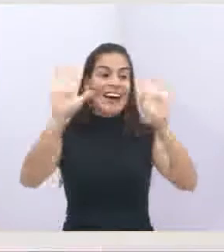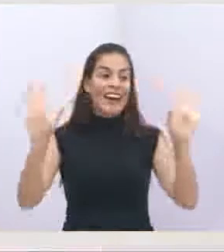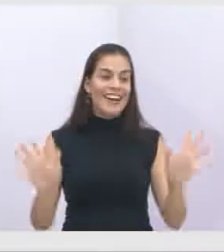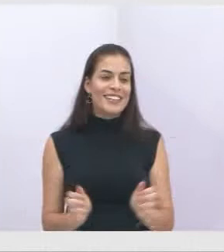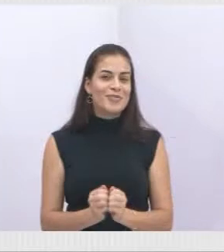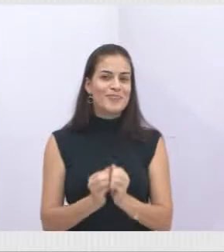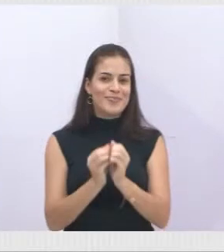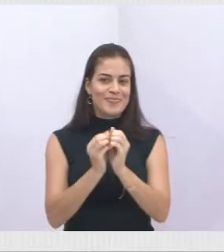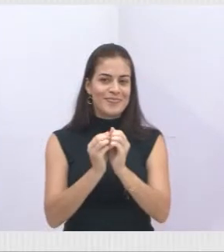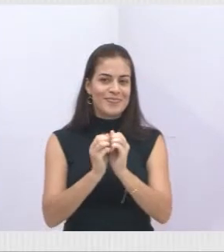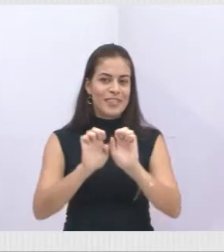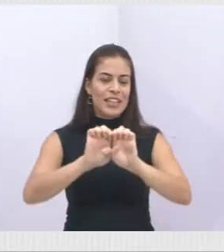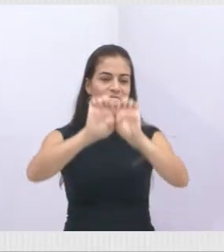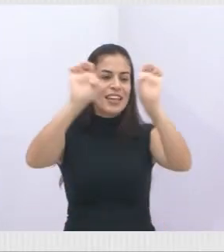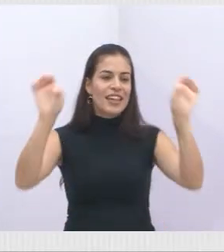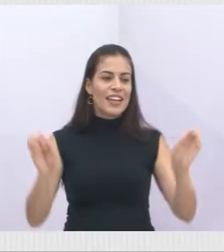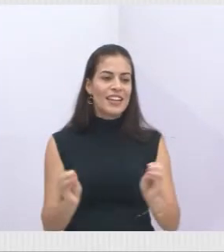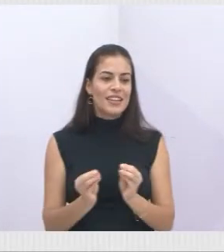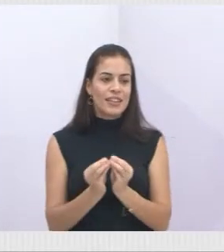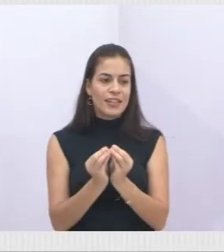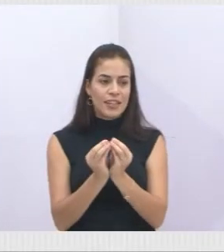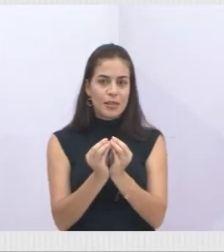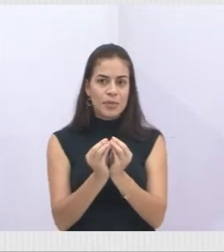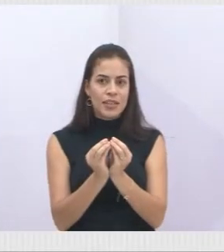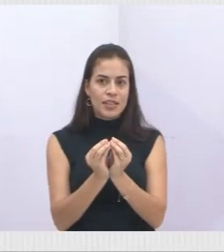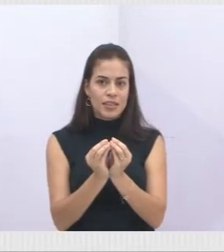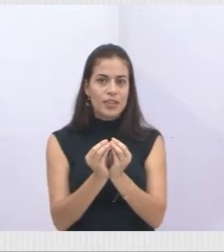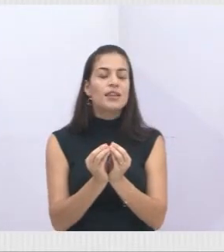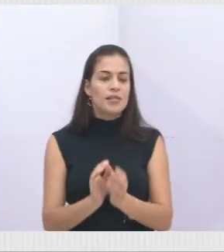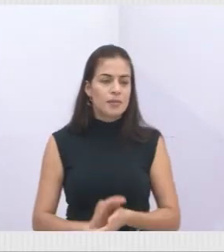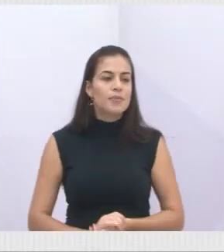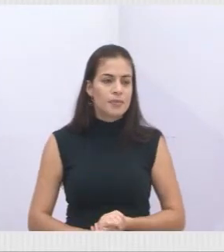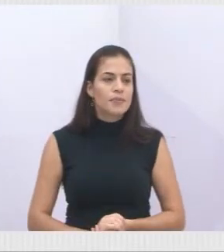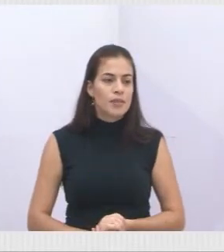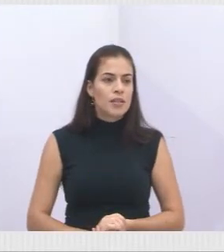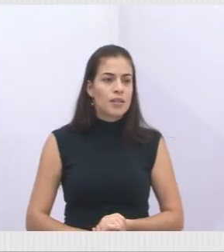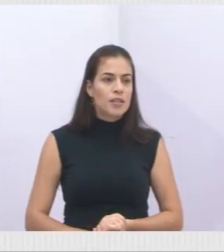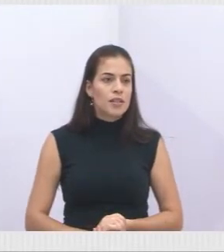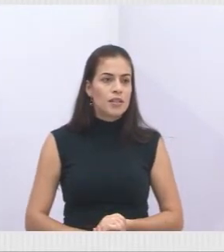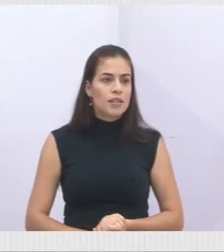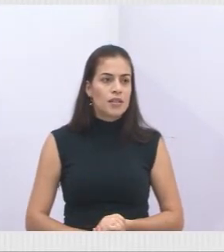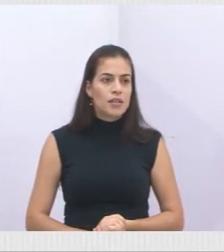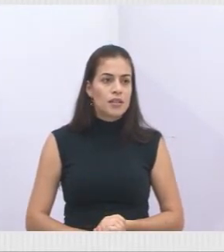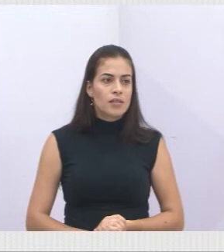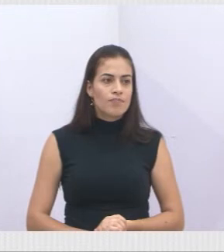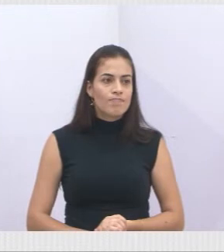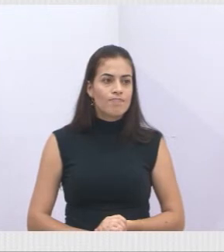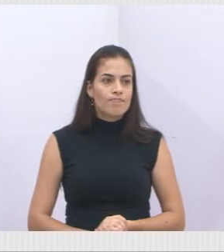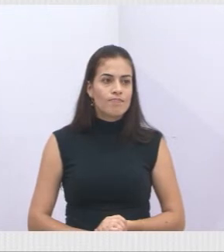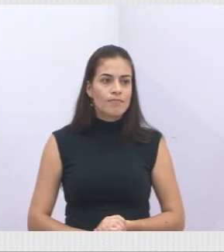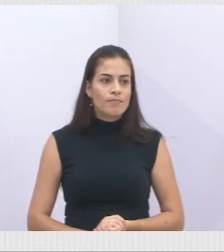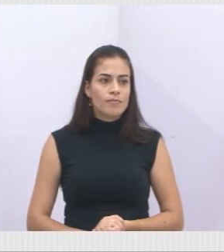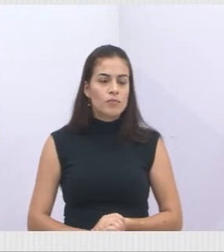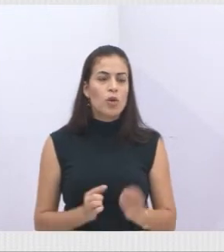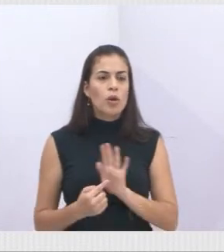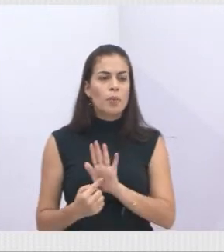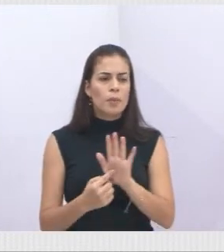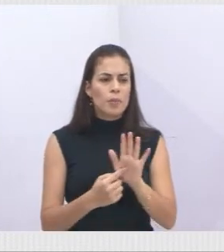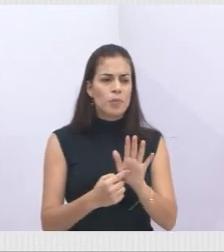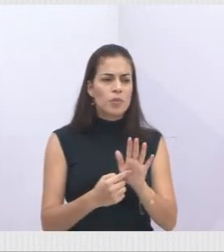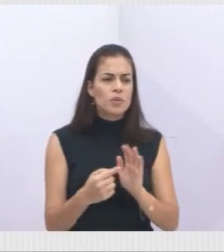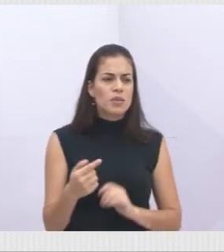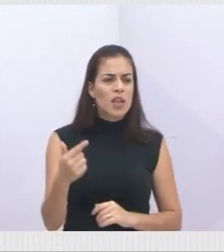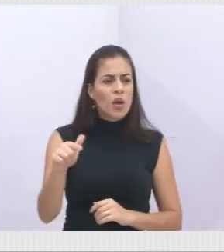Eu posso estender um pouquinho? Eu peço desculpa de usar mais o tempo. Aí, eu só queria mostrar os outros